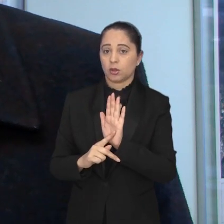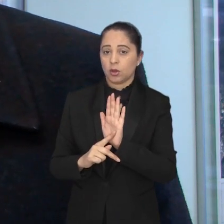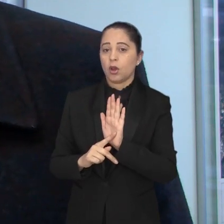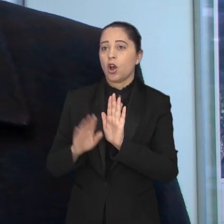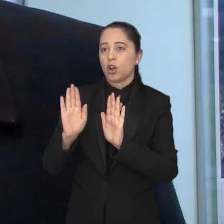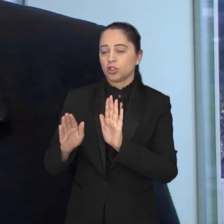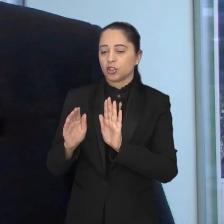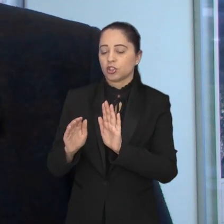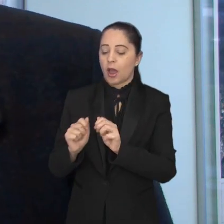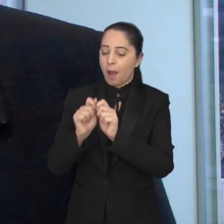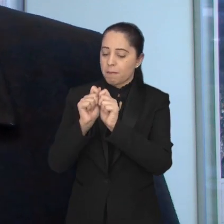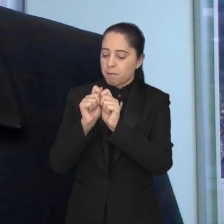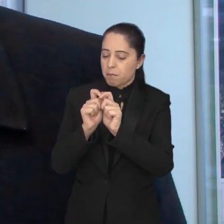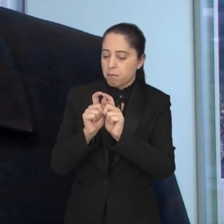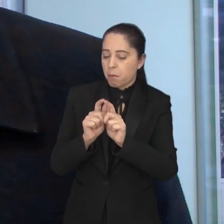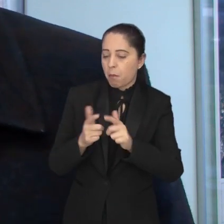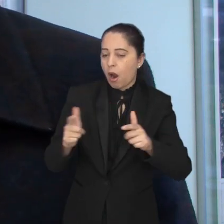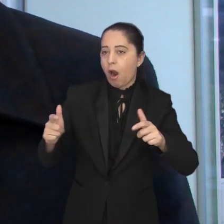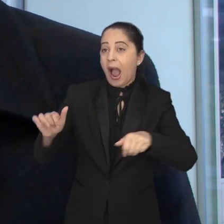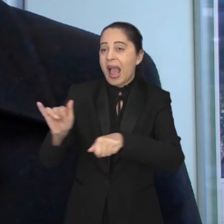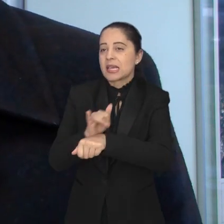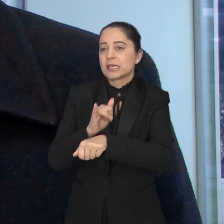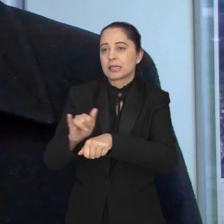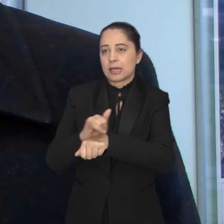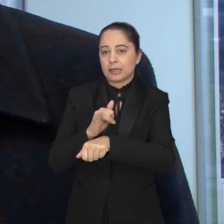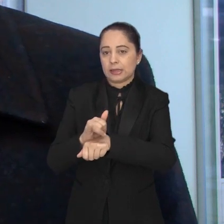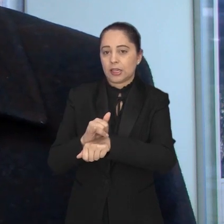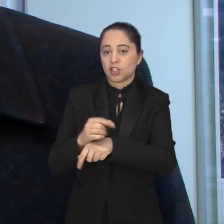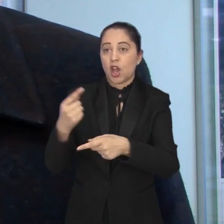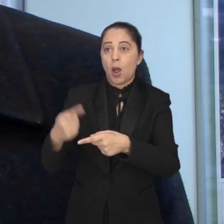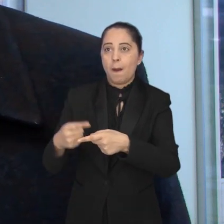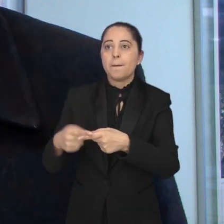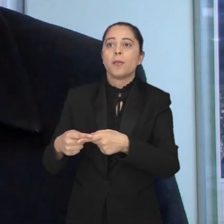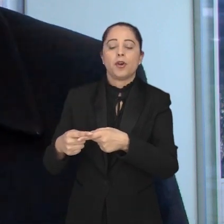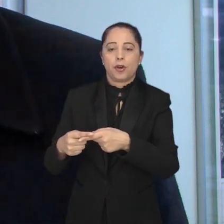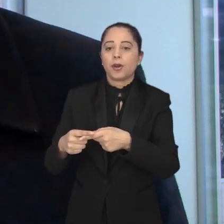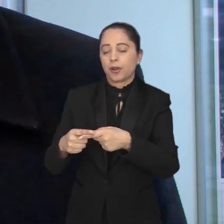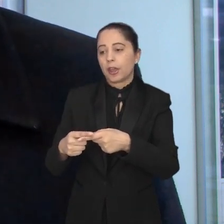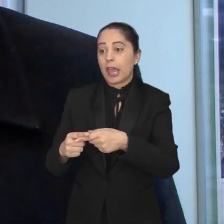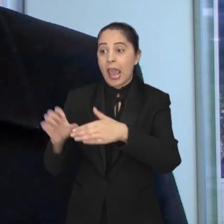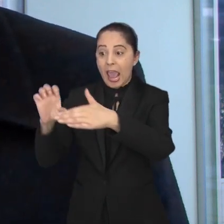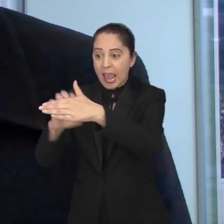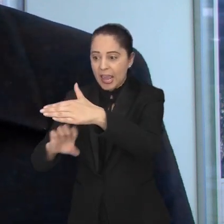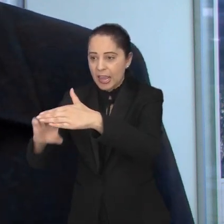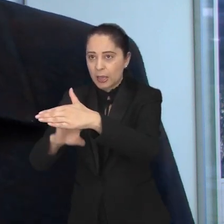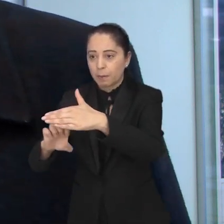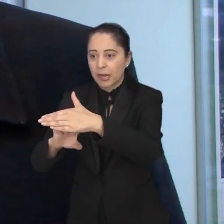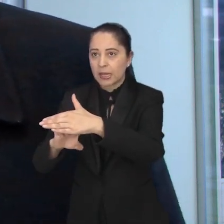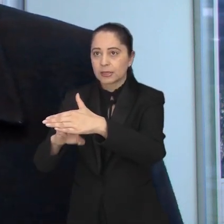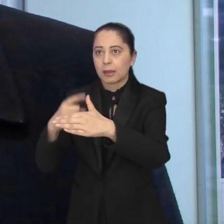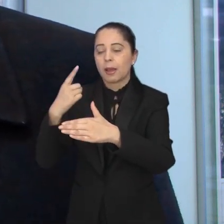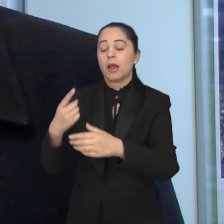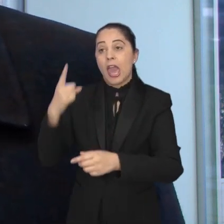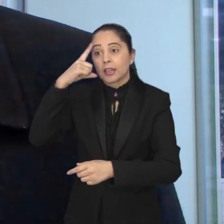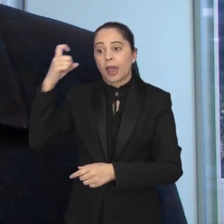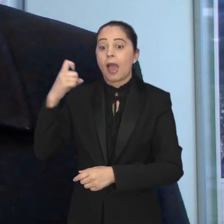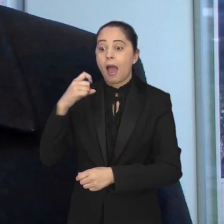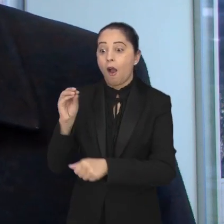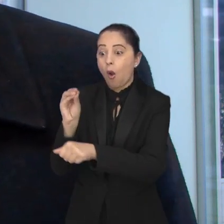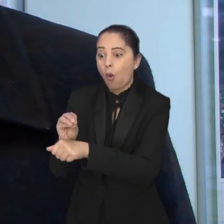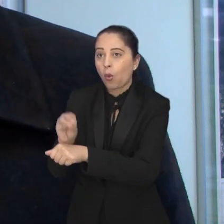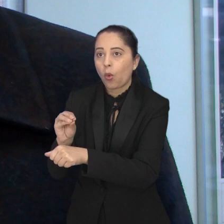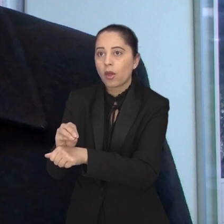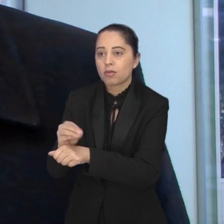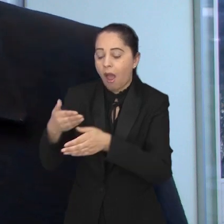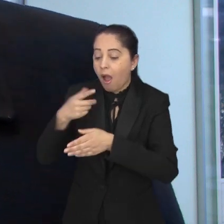nascentes ampliou a sua estratégia ao possibilitar a adoção de nascentes por empresas e instituições.